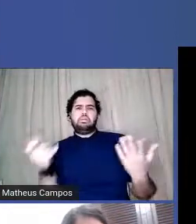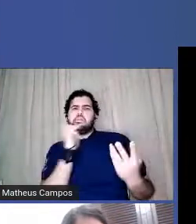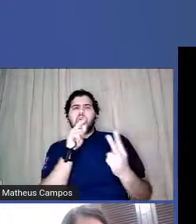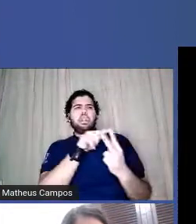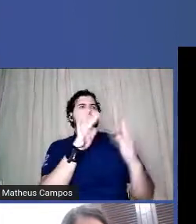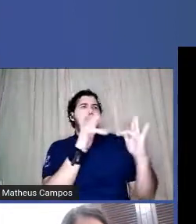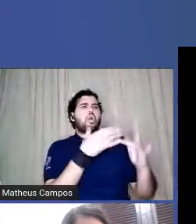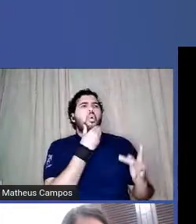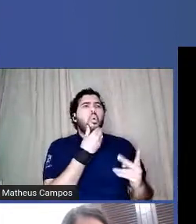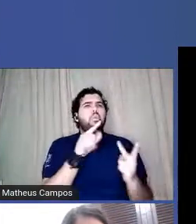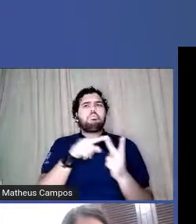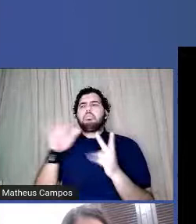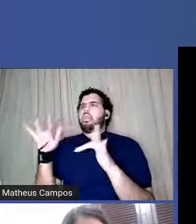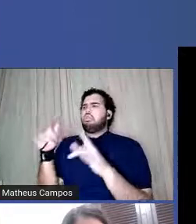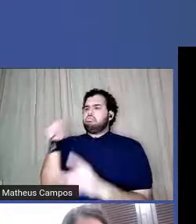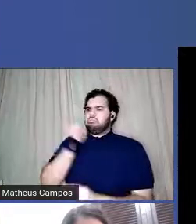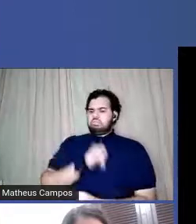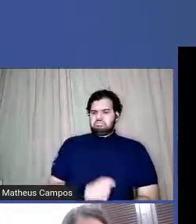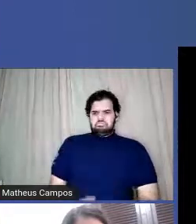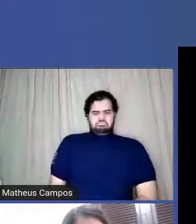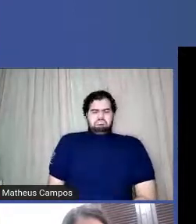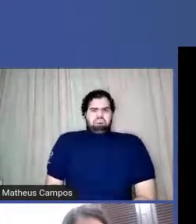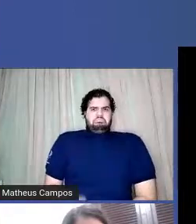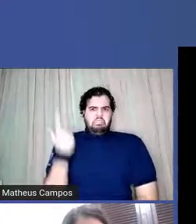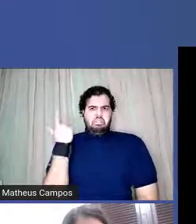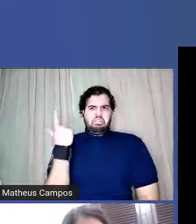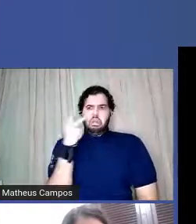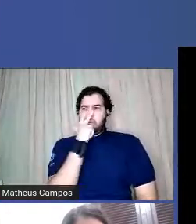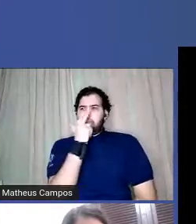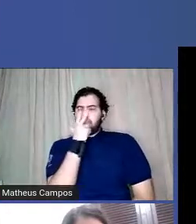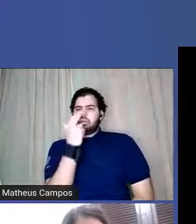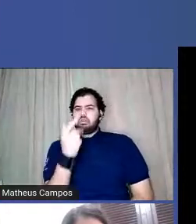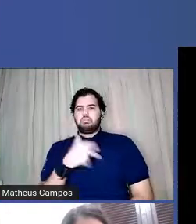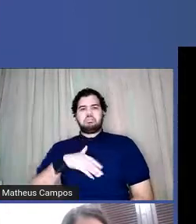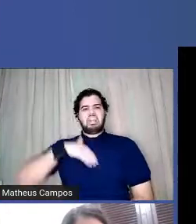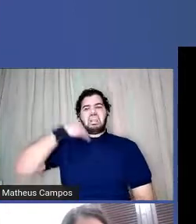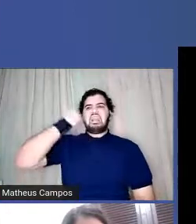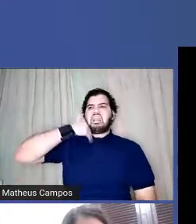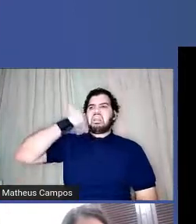está com uma mulher, o que é isso, né? Às vezes é tido como promiscuidade, como